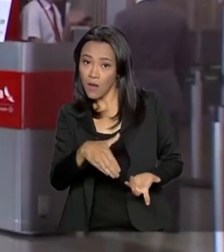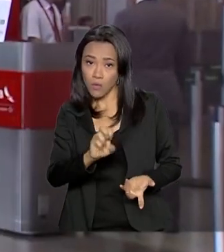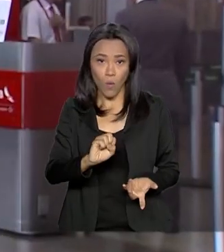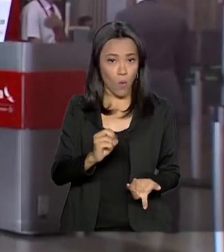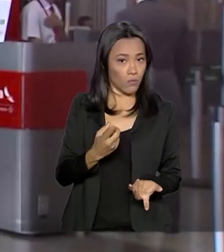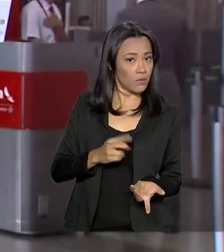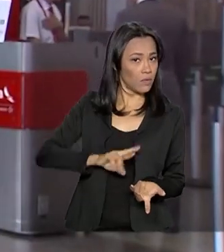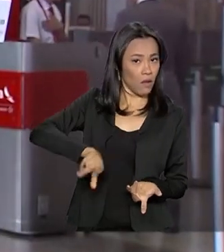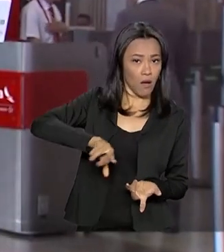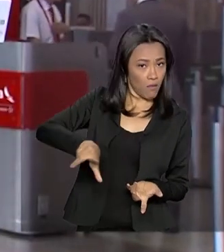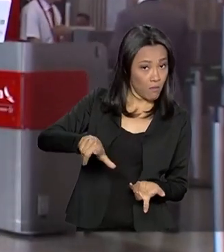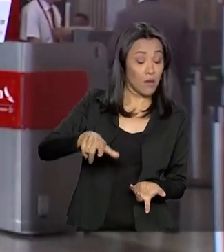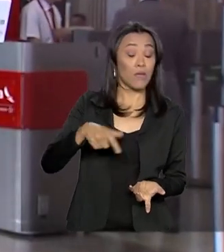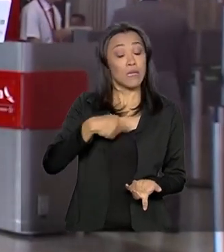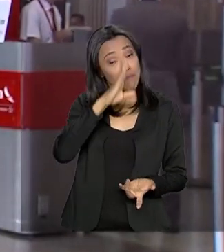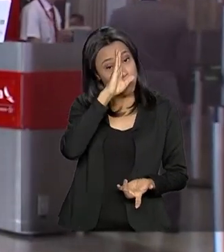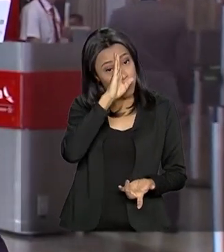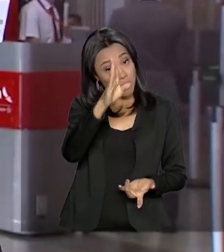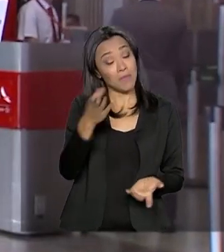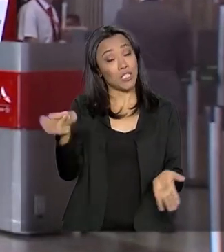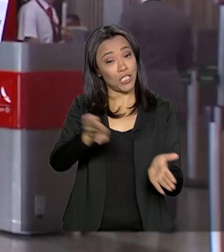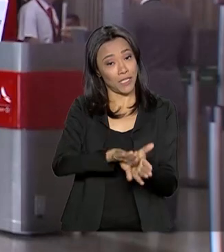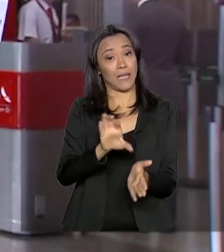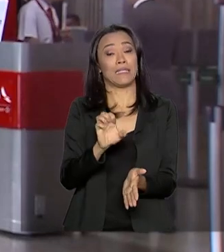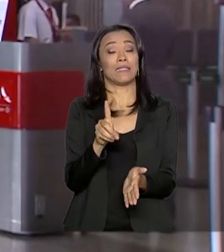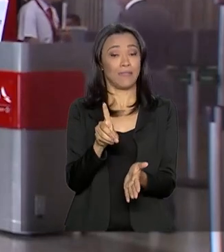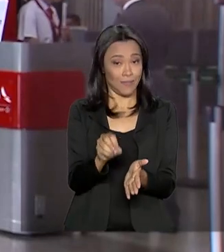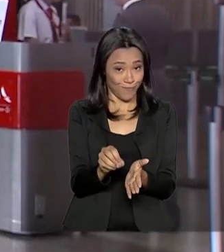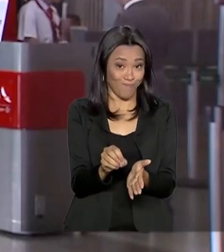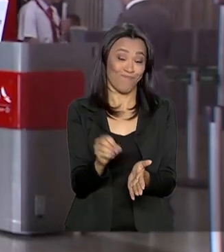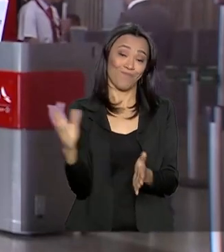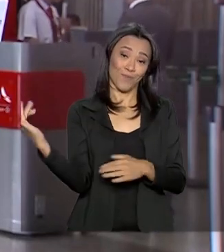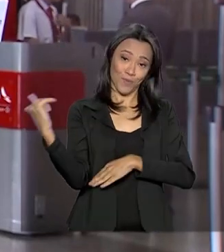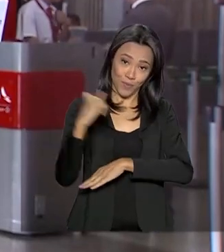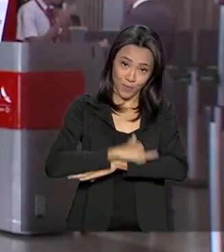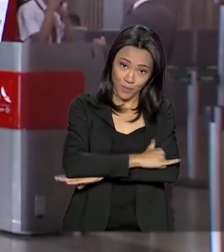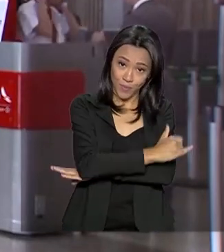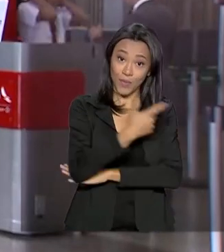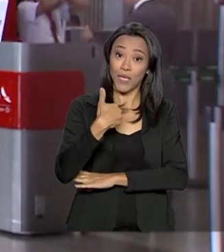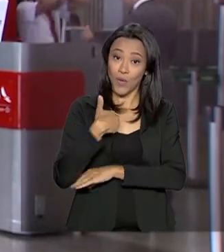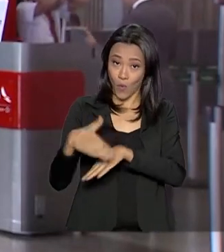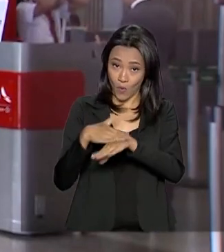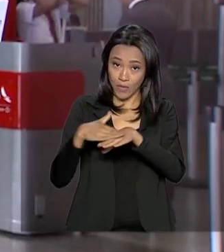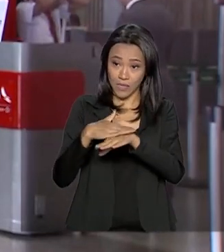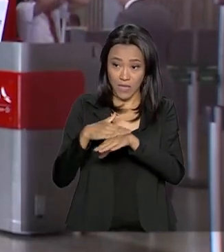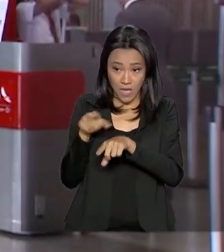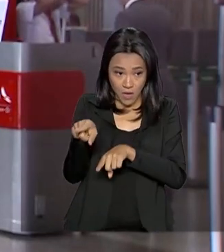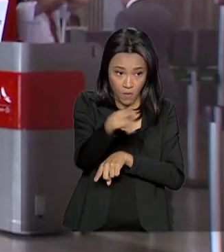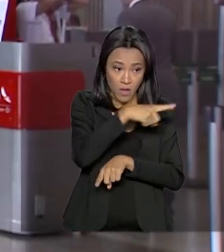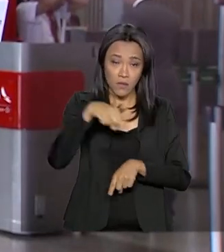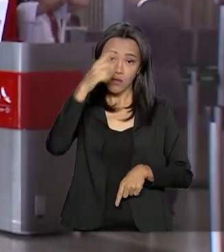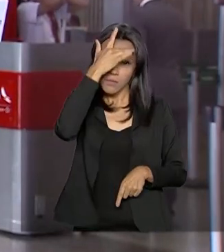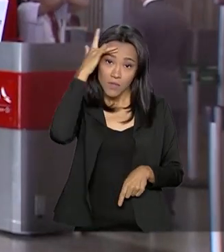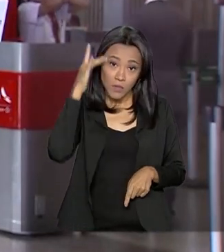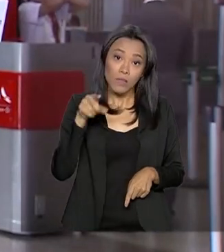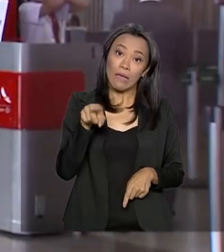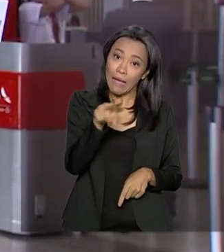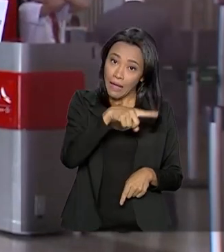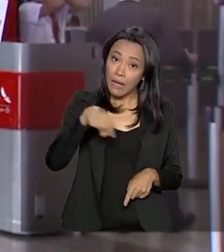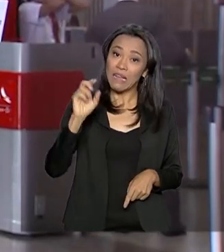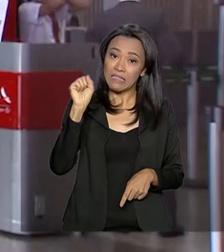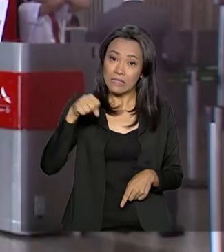e, principalmente, chegar cedo nos aeroportos, porque eu conversei com essas pessoas aí e elas estão, sim,